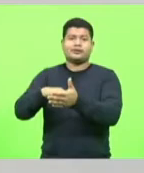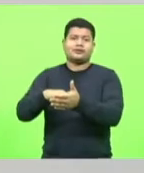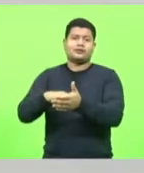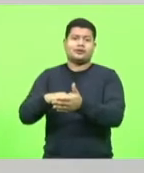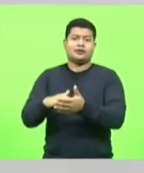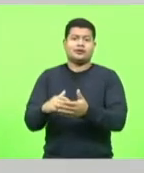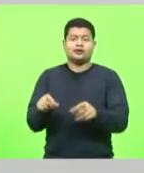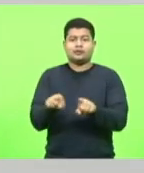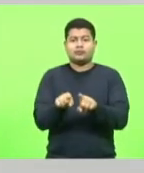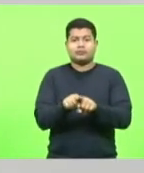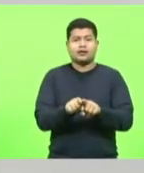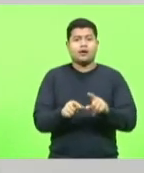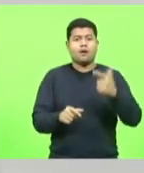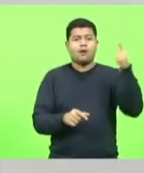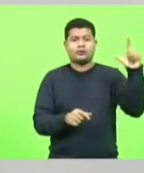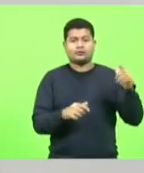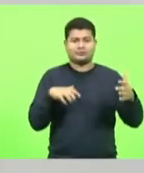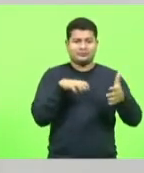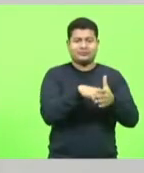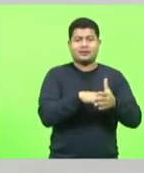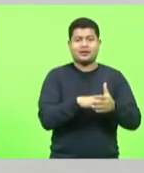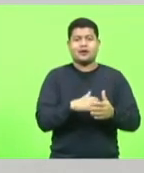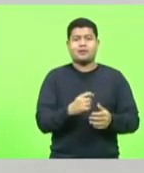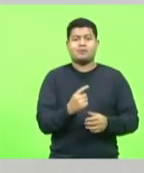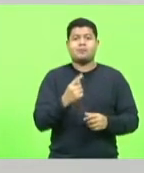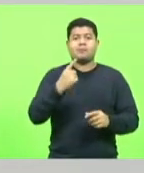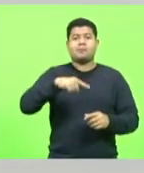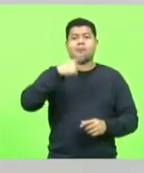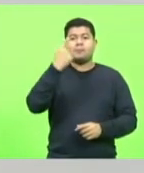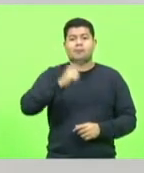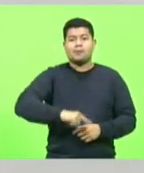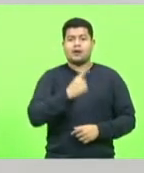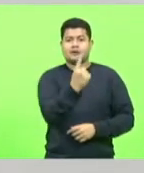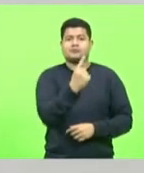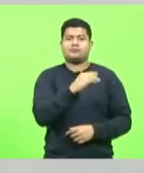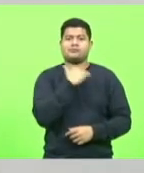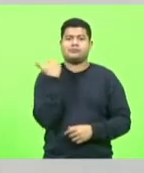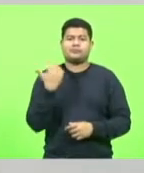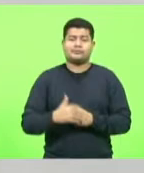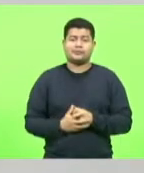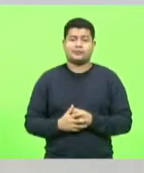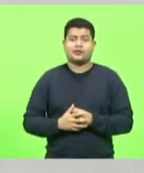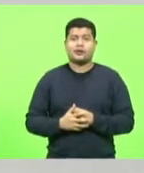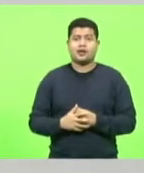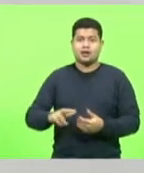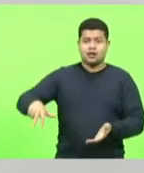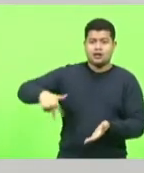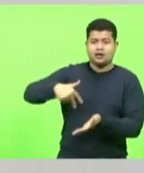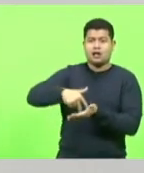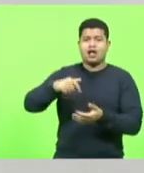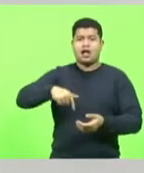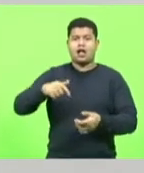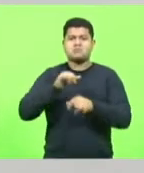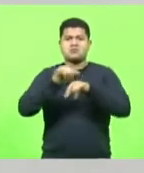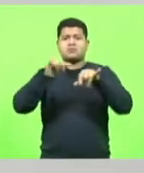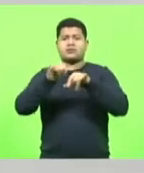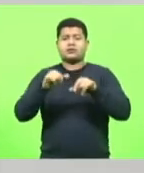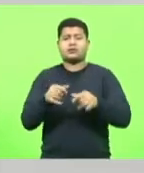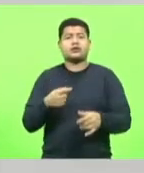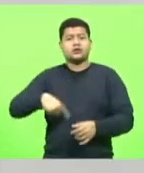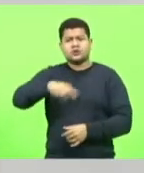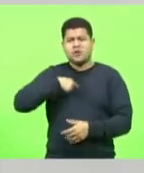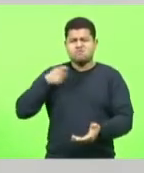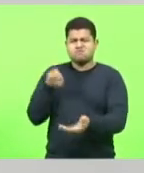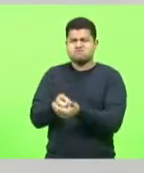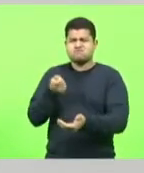tem a quem socorrer grita cadê os nossos deputados. Nós temos feito um trabalho aqui de cobrança